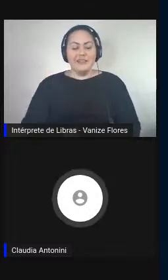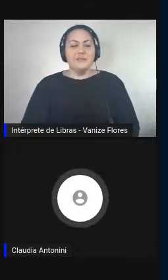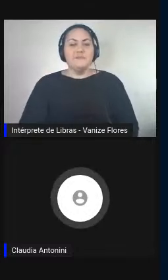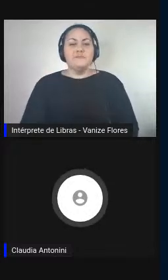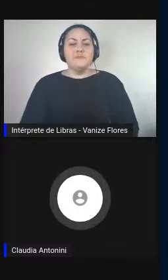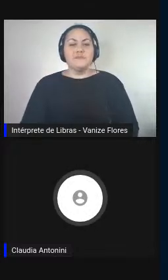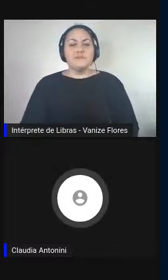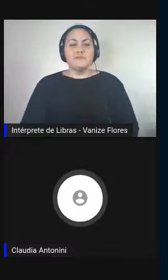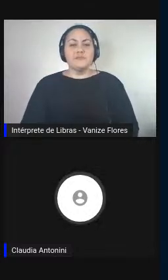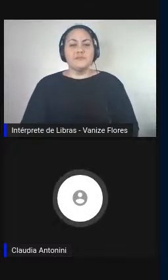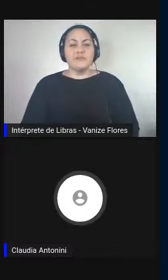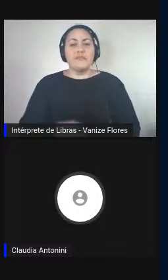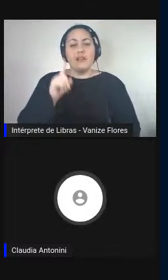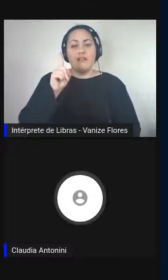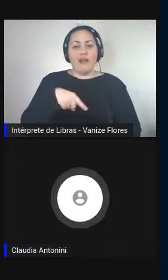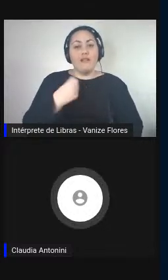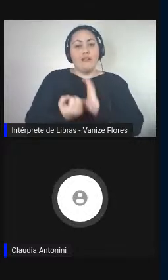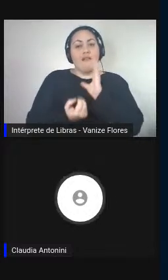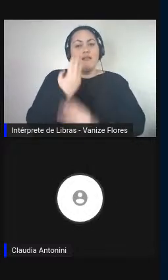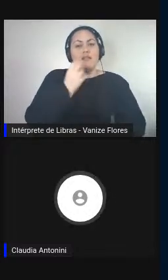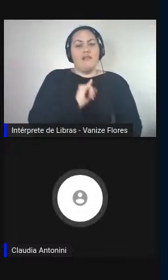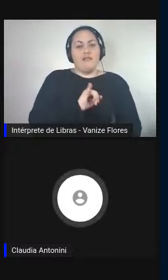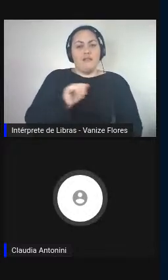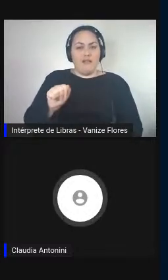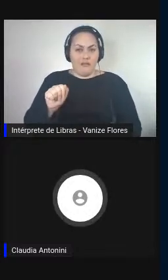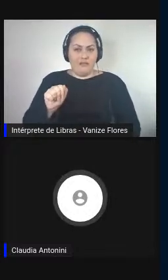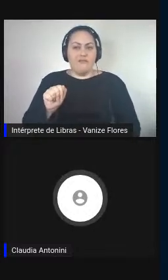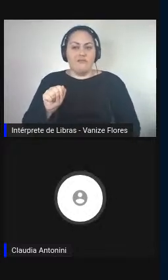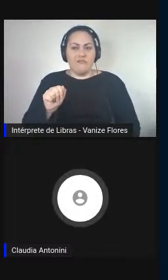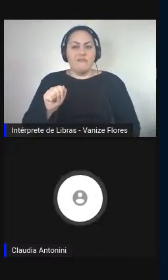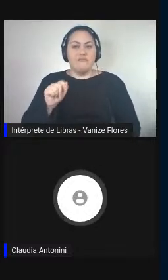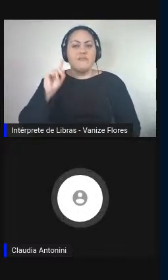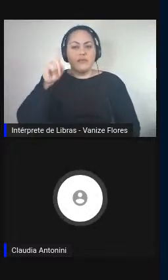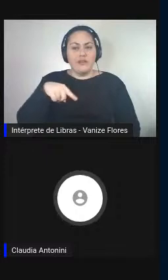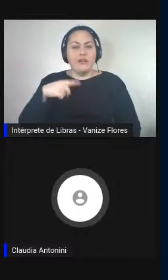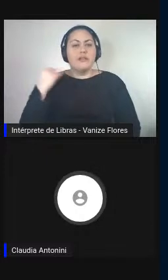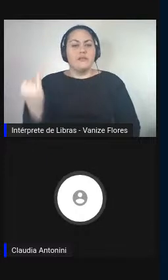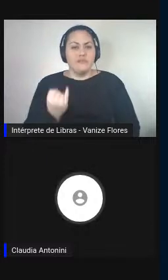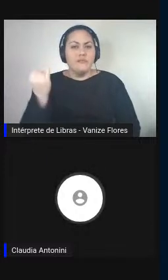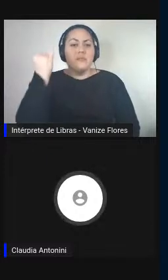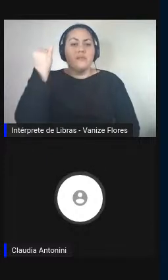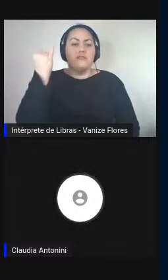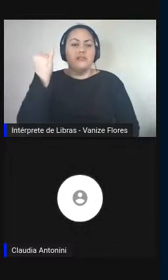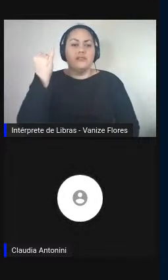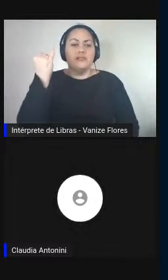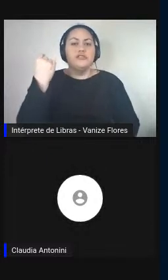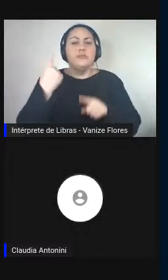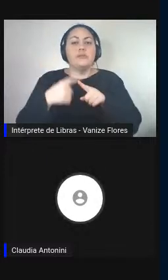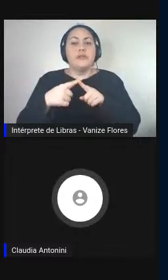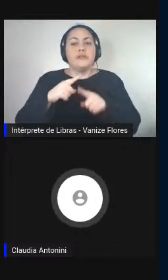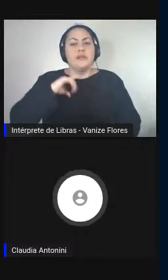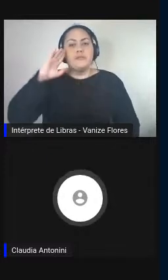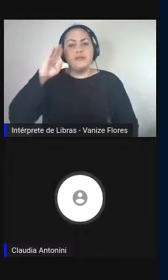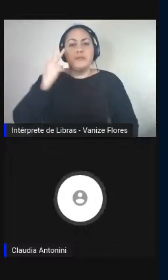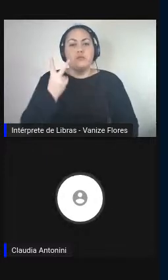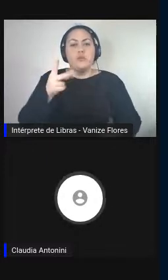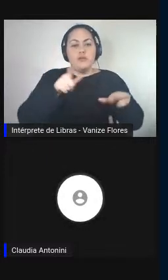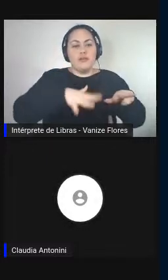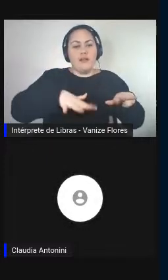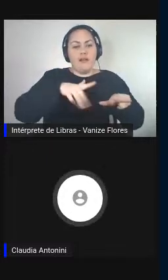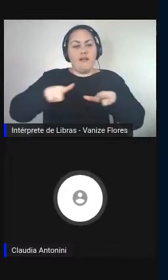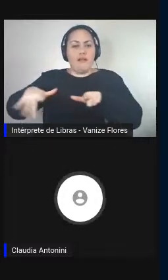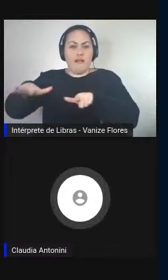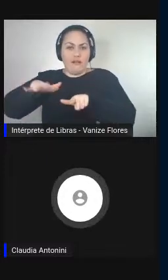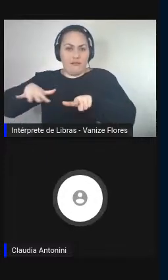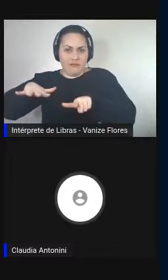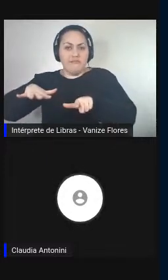o advento da inteligência artificial, fundamentalmente em dois âmbitos. O primeiro âmbito